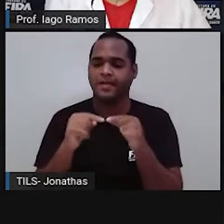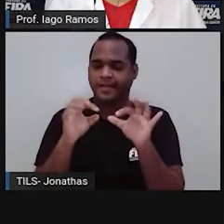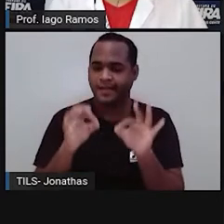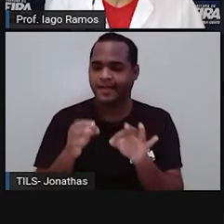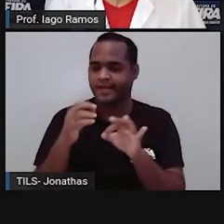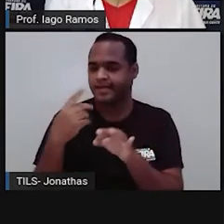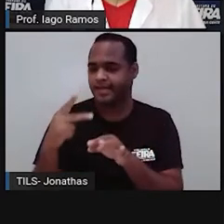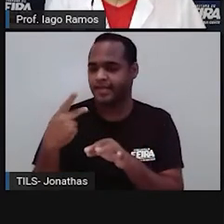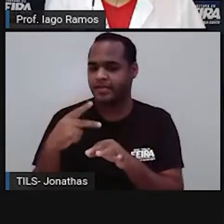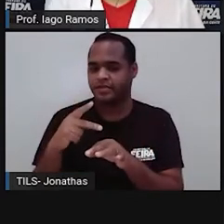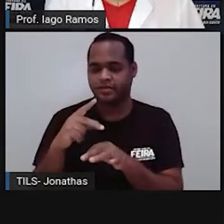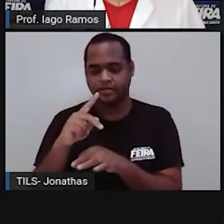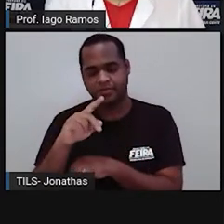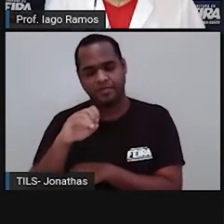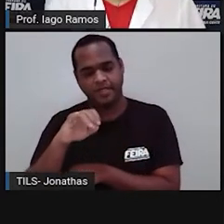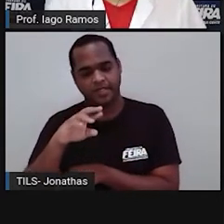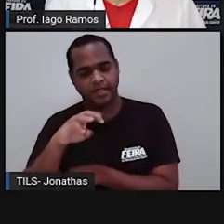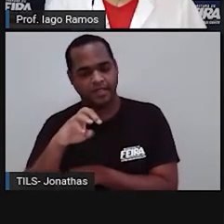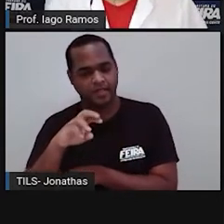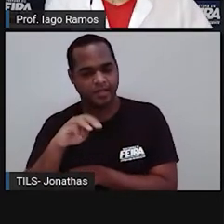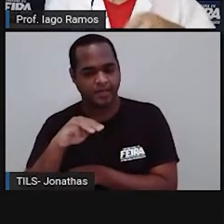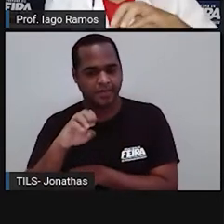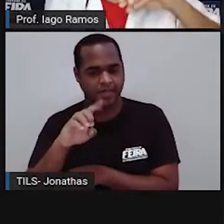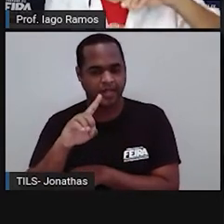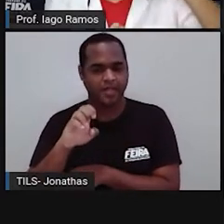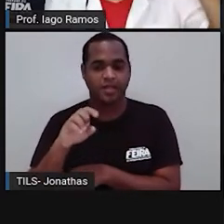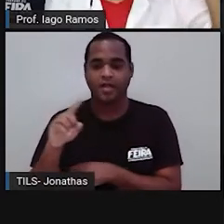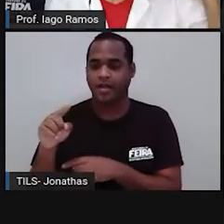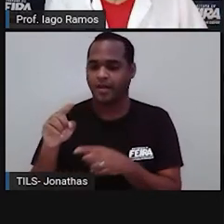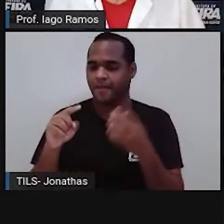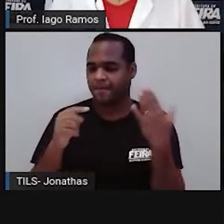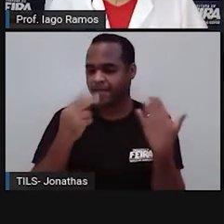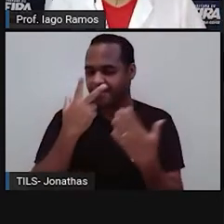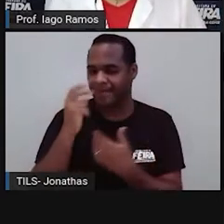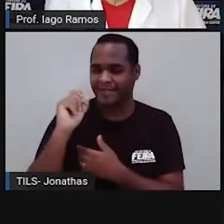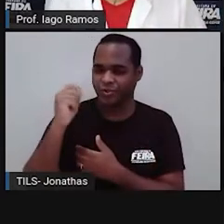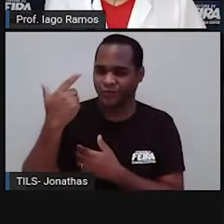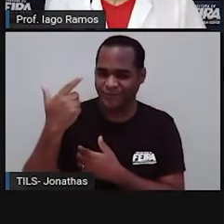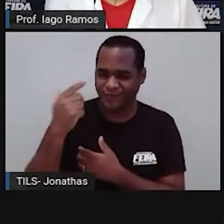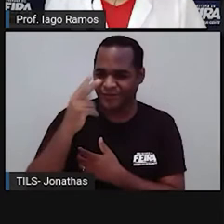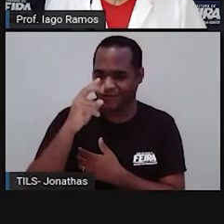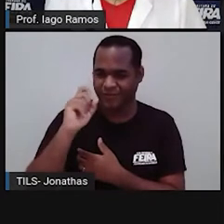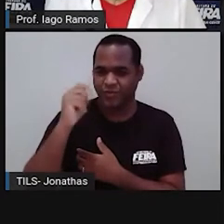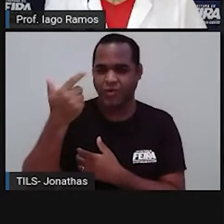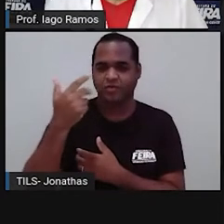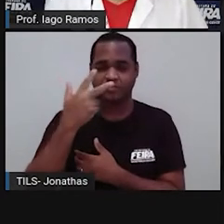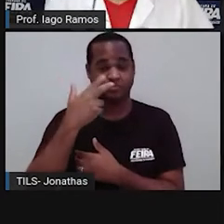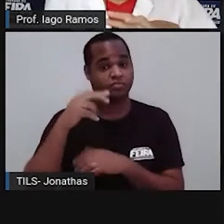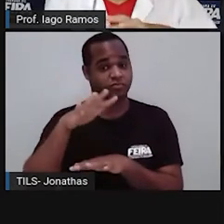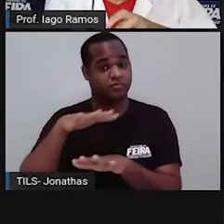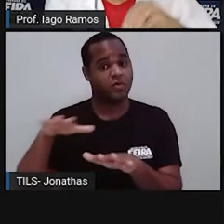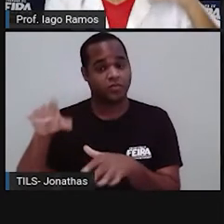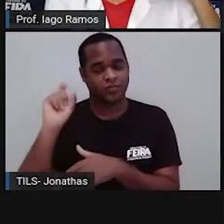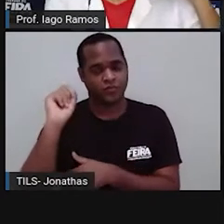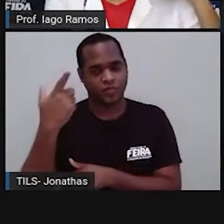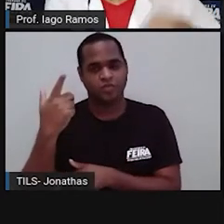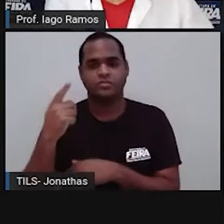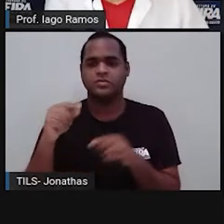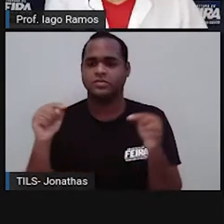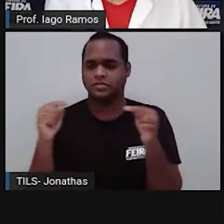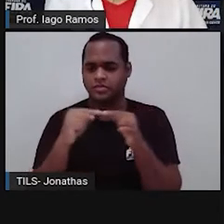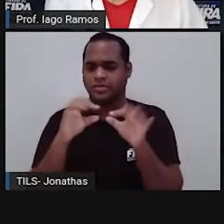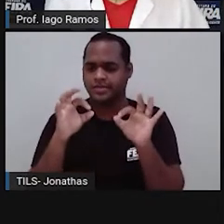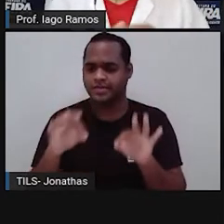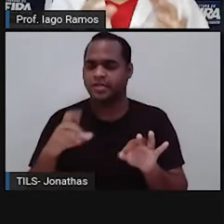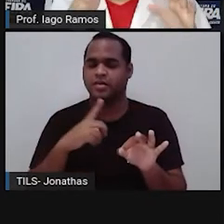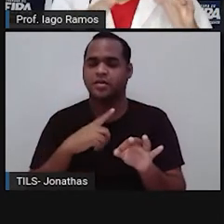pirâmide, né, se parecia com o raio do sol, né? E esse formato, né,